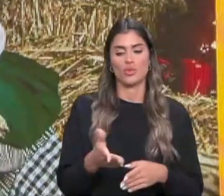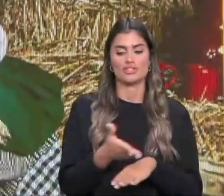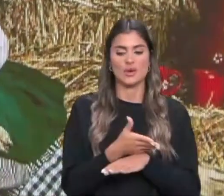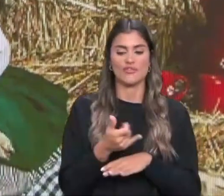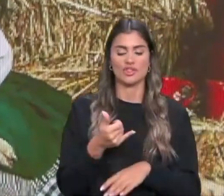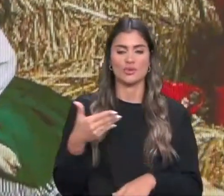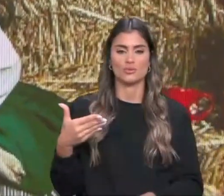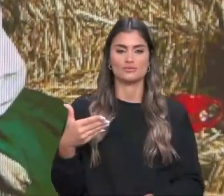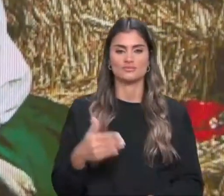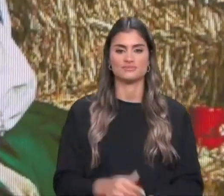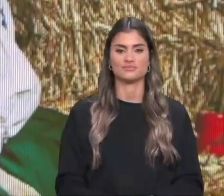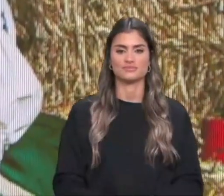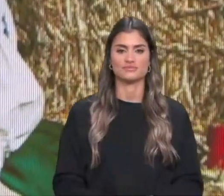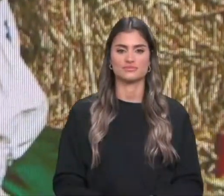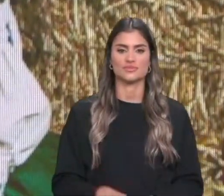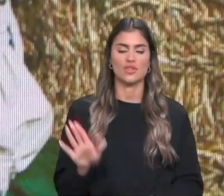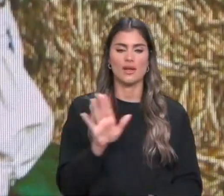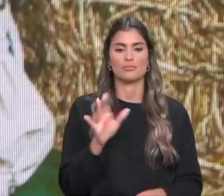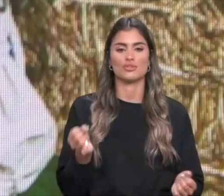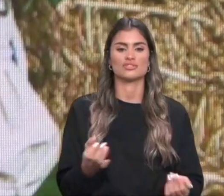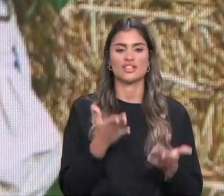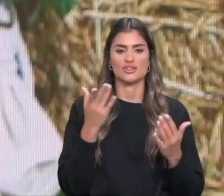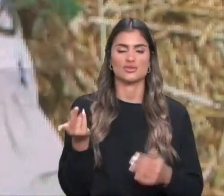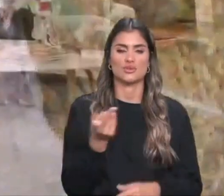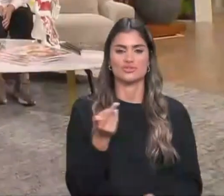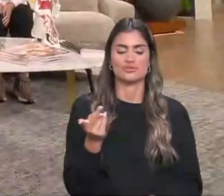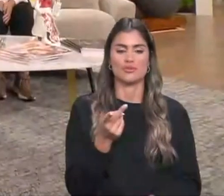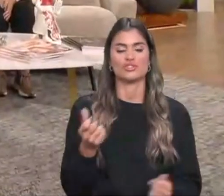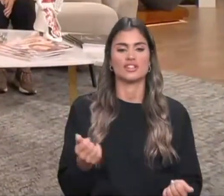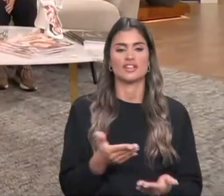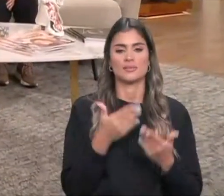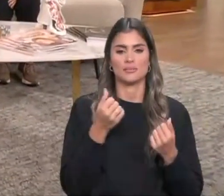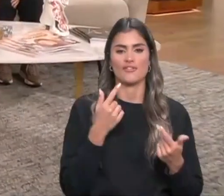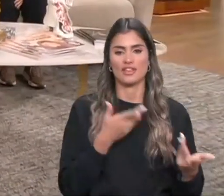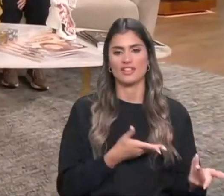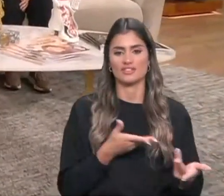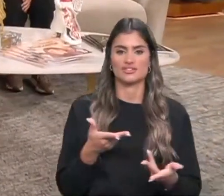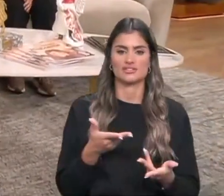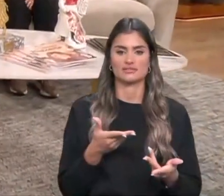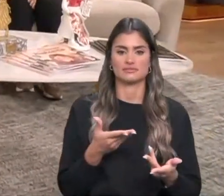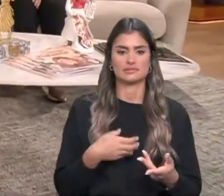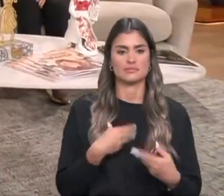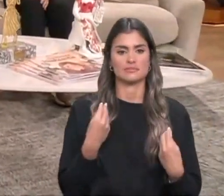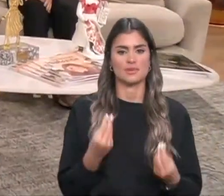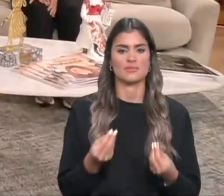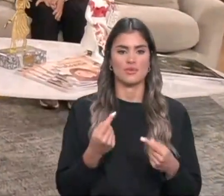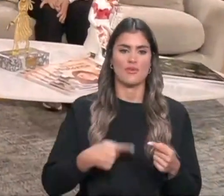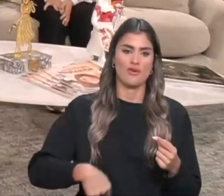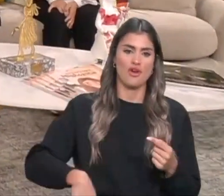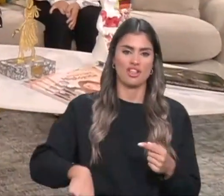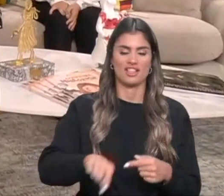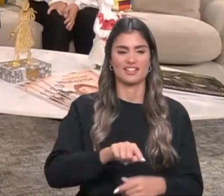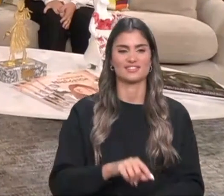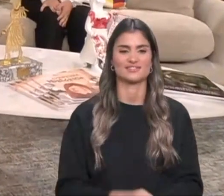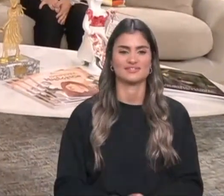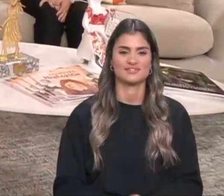disso. Muito bom dia. a Bom dia a ambas. Sejam bem-vindas. Estão bem instaladas. Bem, eu dei uma volta. Até